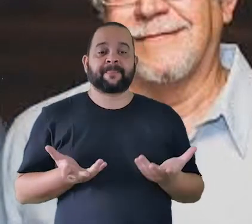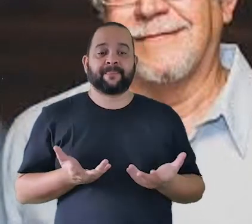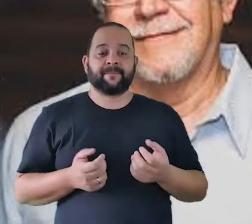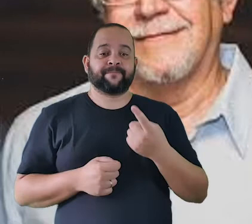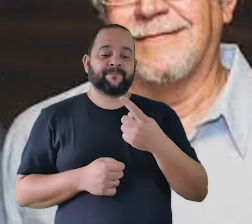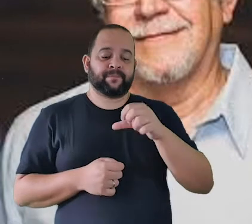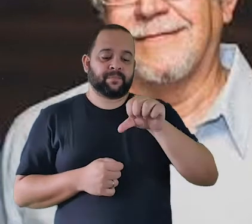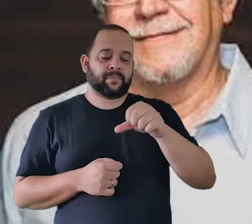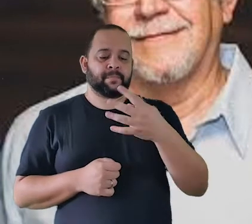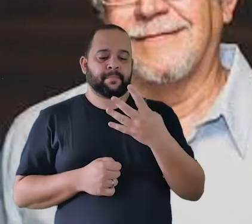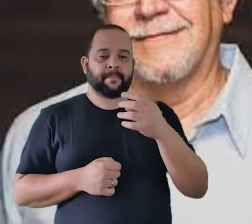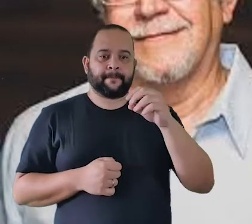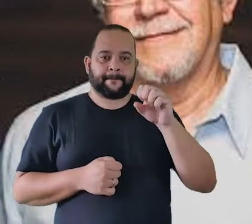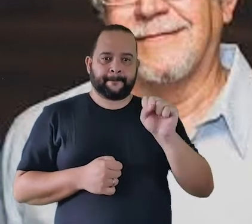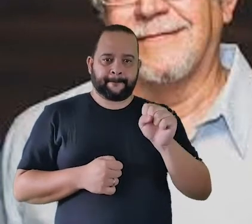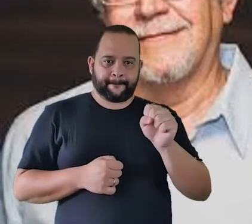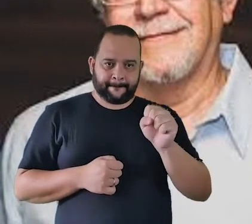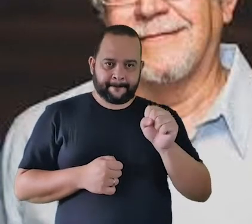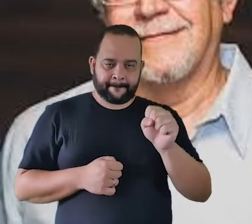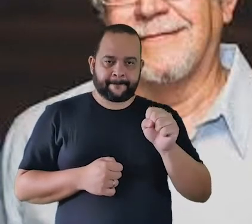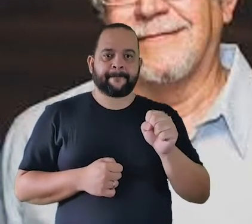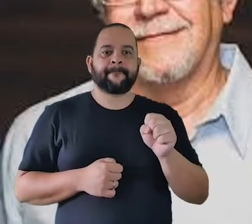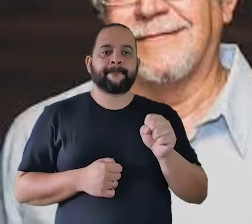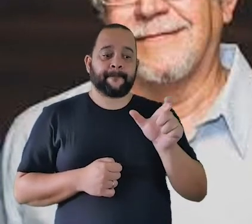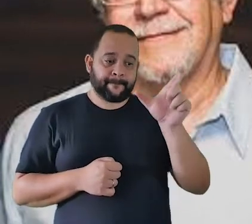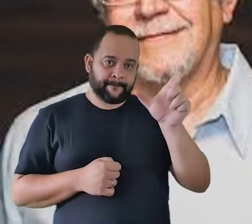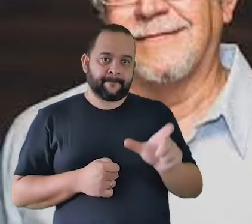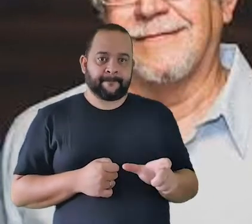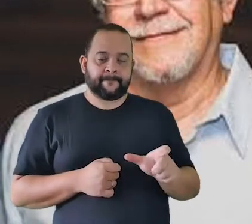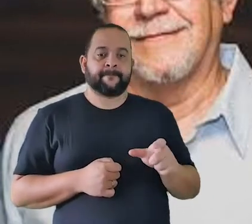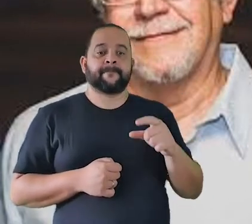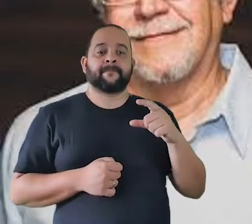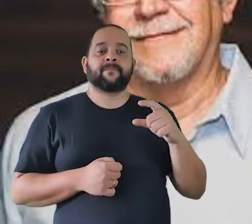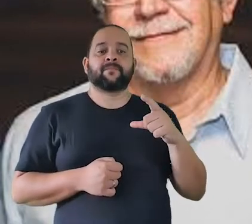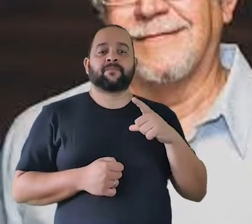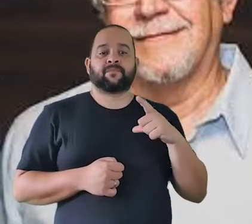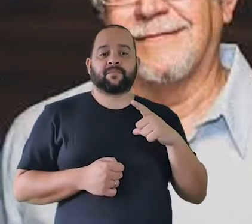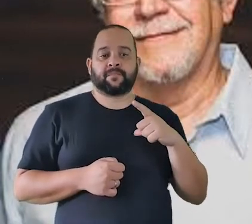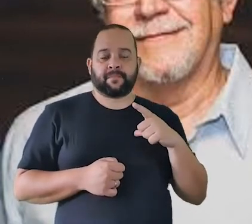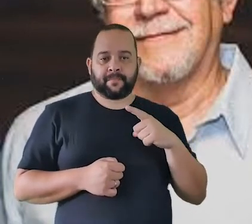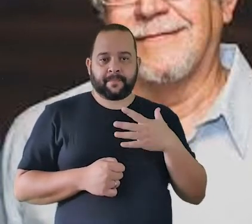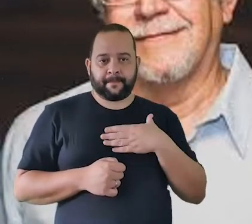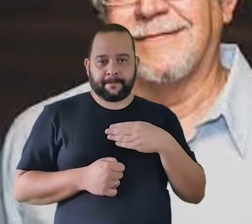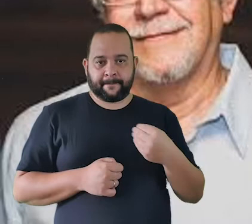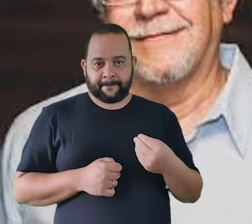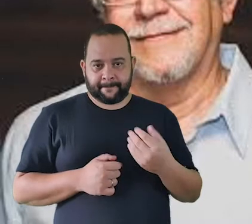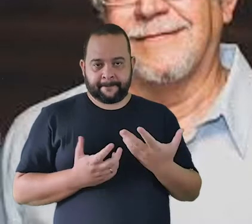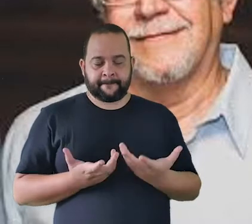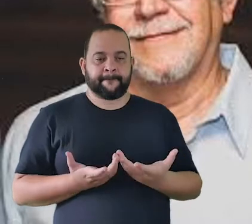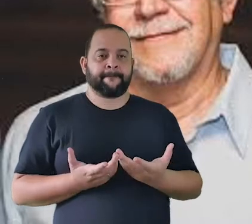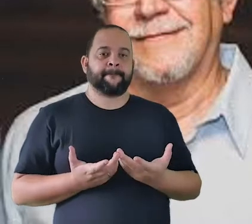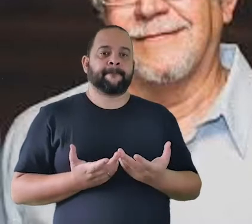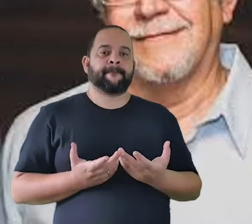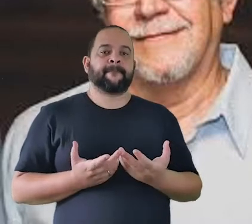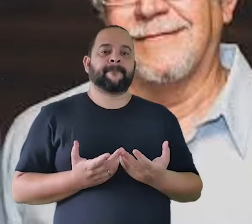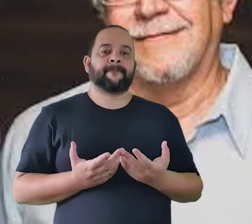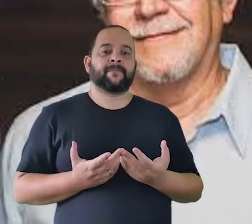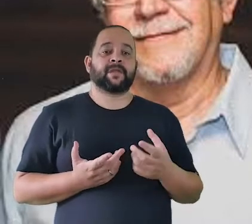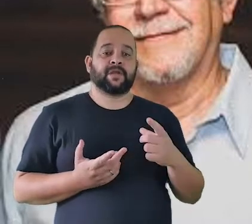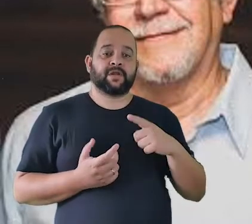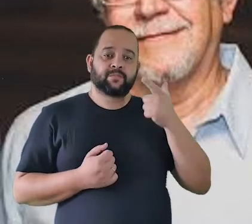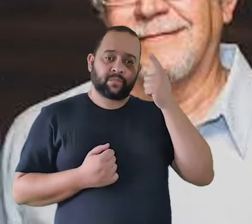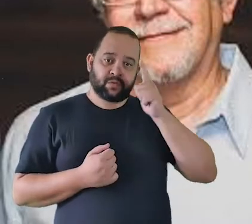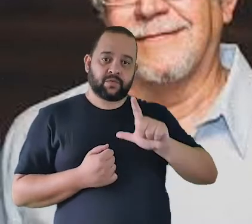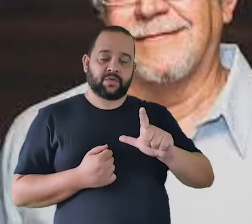em 1948 ele teve o visto ele teve ganhou uma bolsa para estudar nos Estados Unidos só que